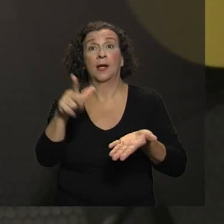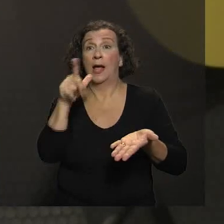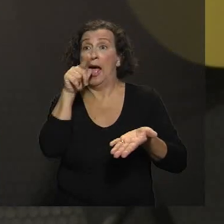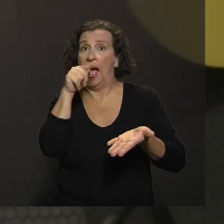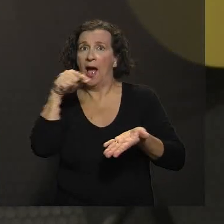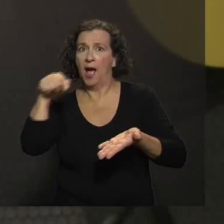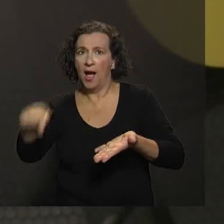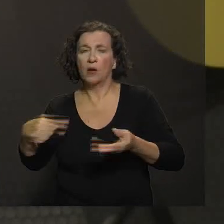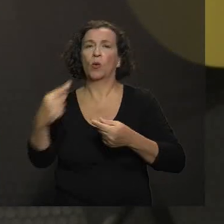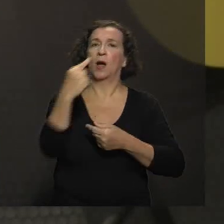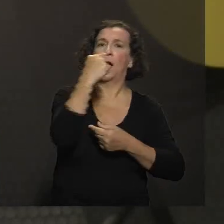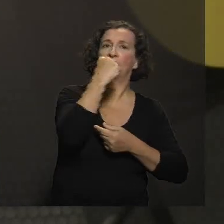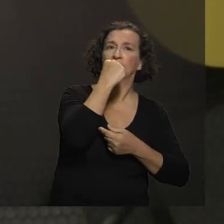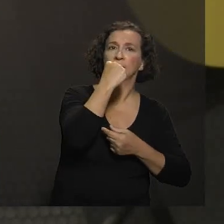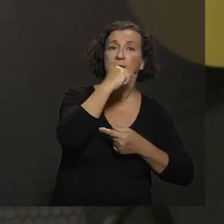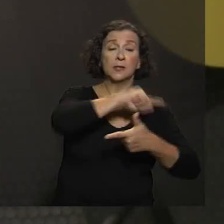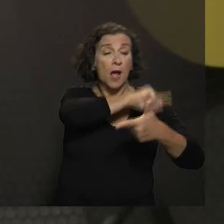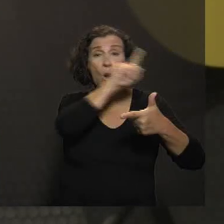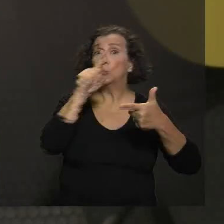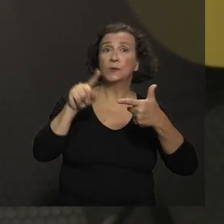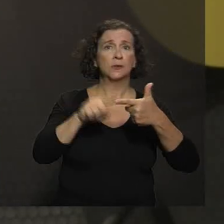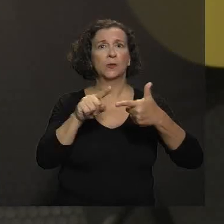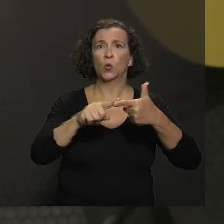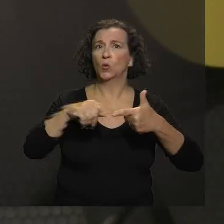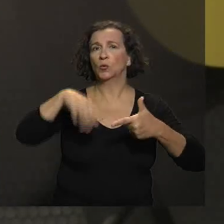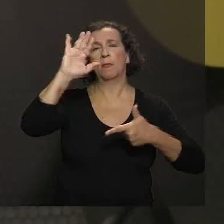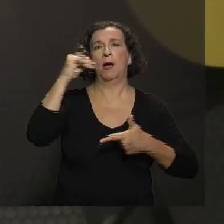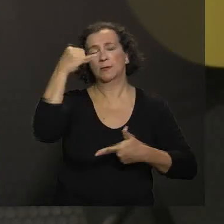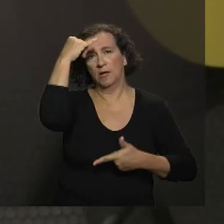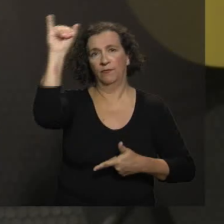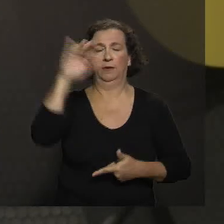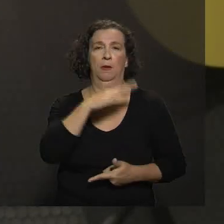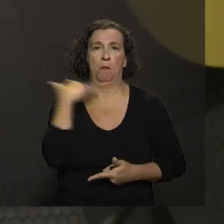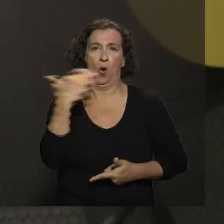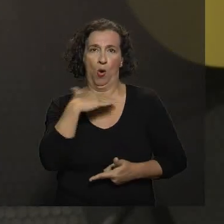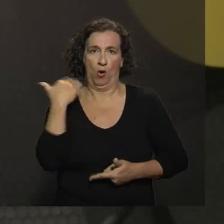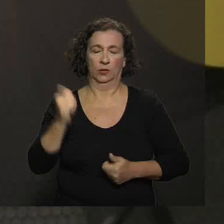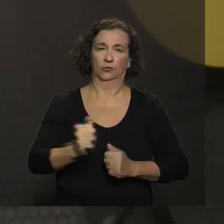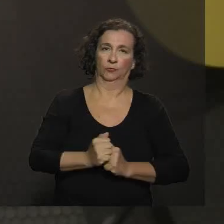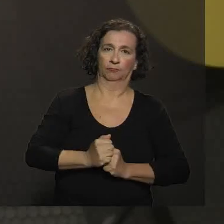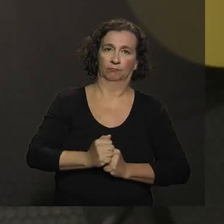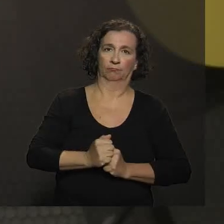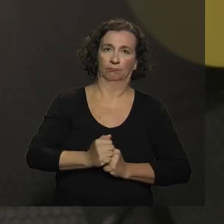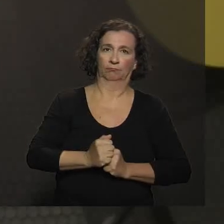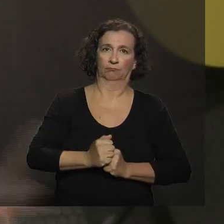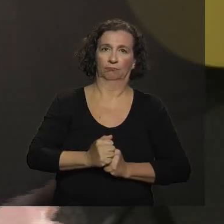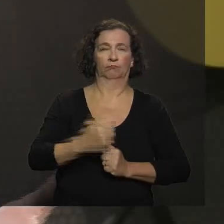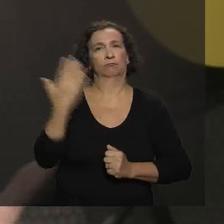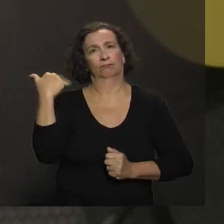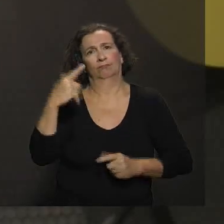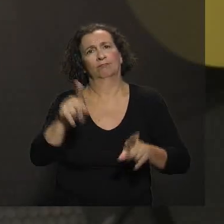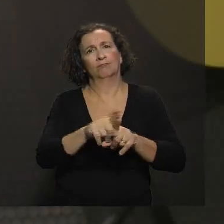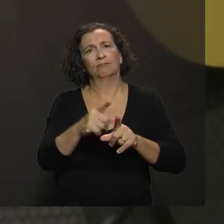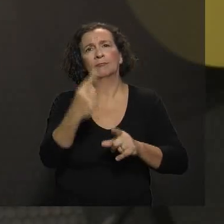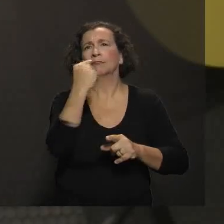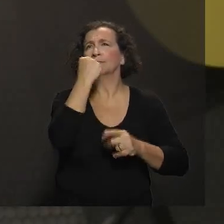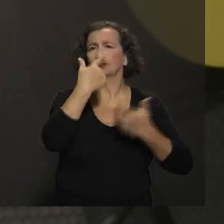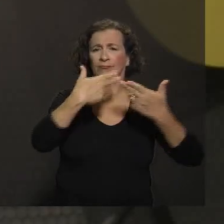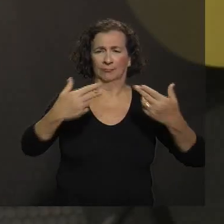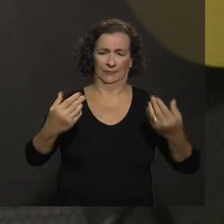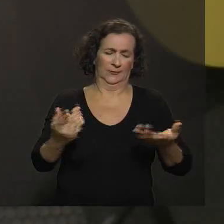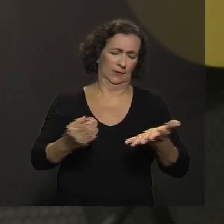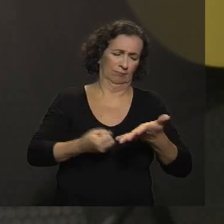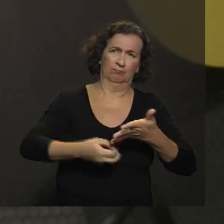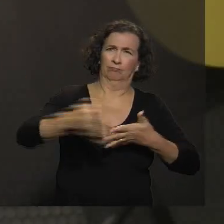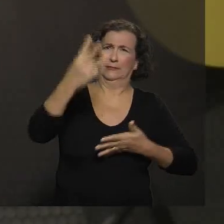humano, a vacina é o produto médico que mais evita a morte no mundo. Com a descoberta de tantas vacinas, como você